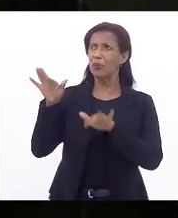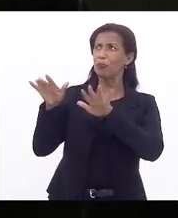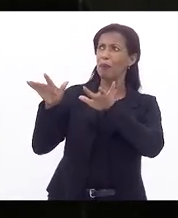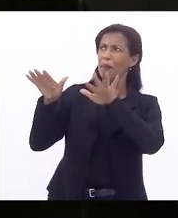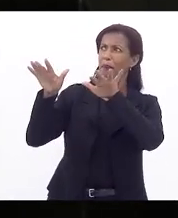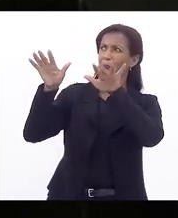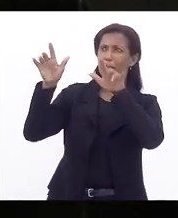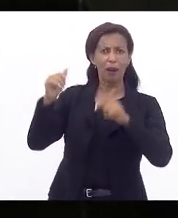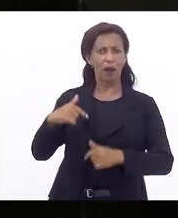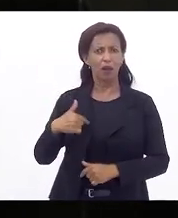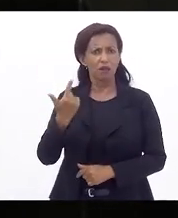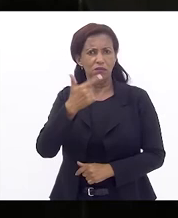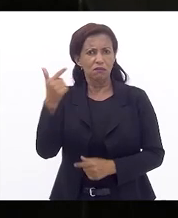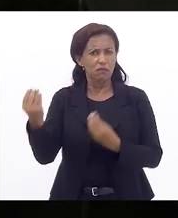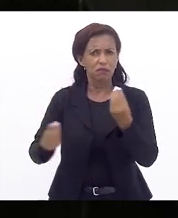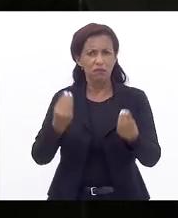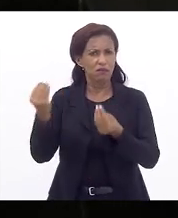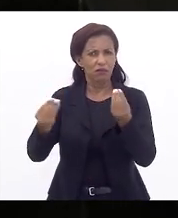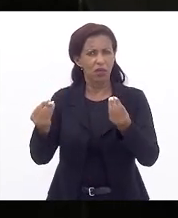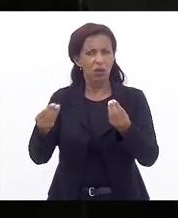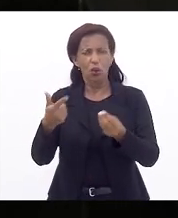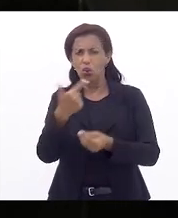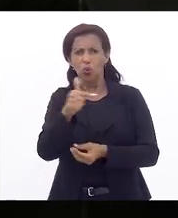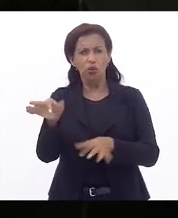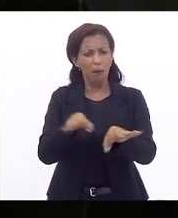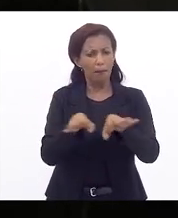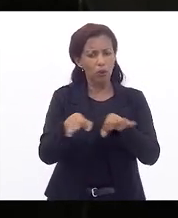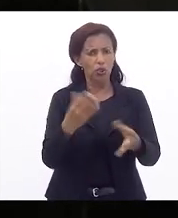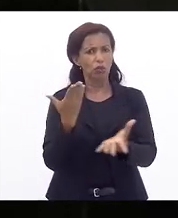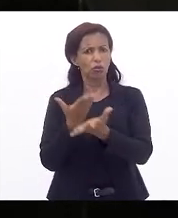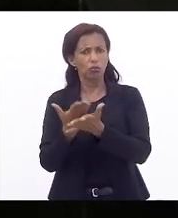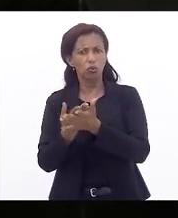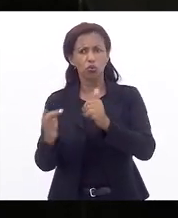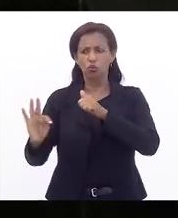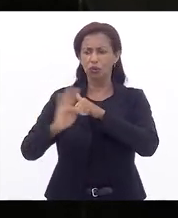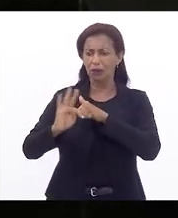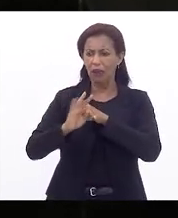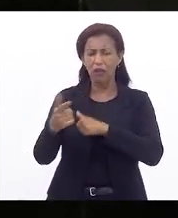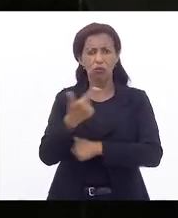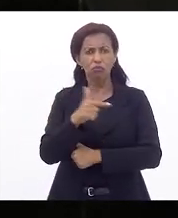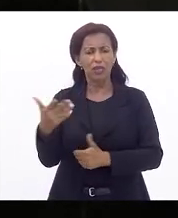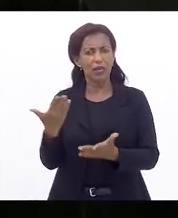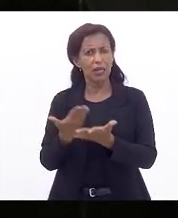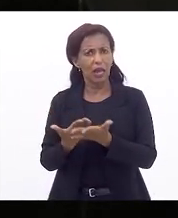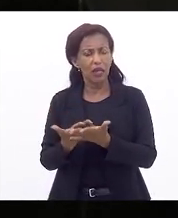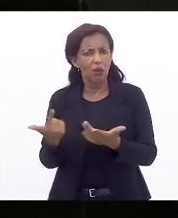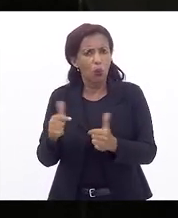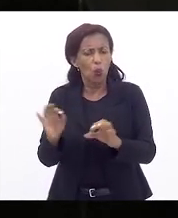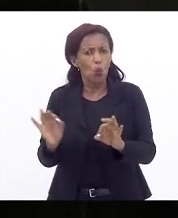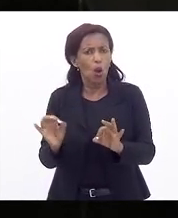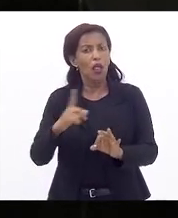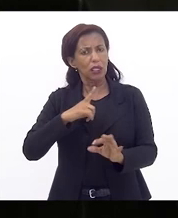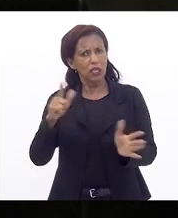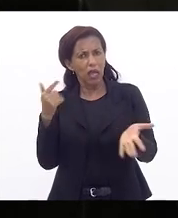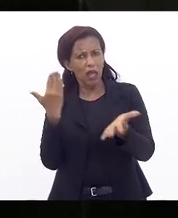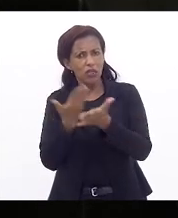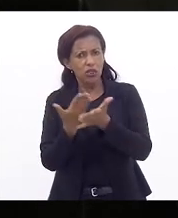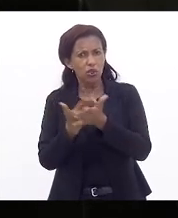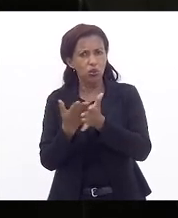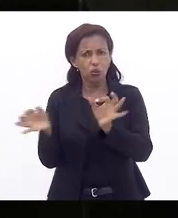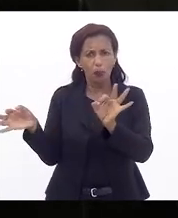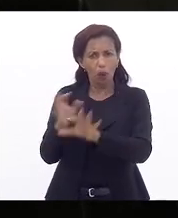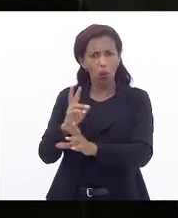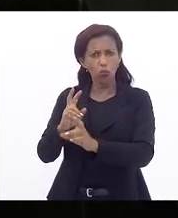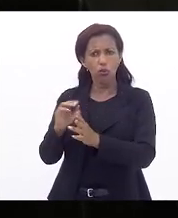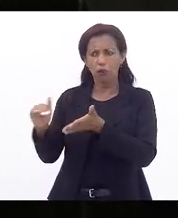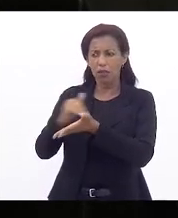Não tem nada de concreto, não tem um projeto, não tem um estudo técnico. Eu me pergunto se há um estudo feito pela Secretaria de Transporte